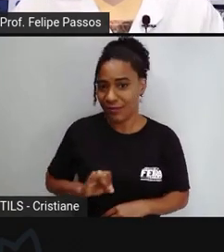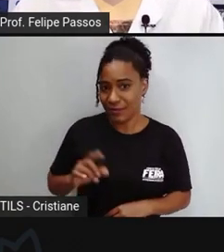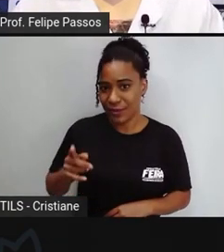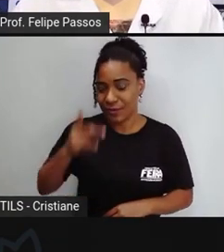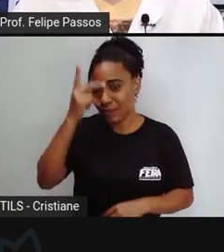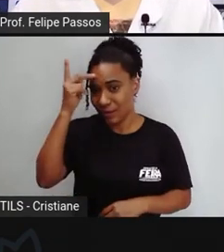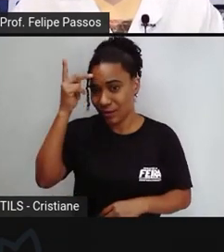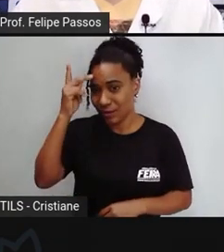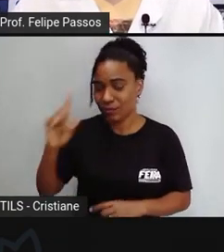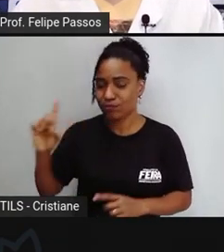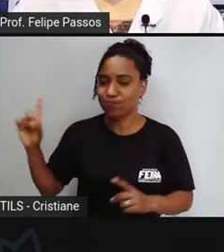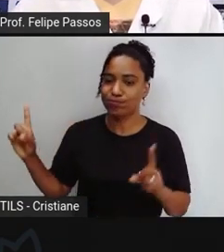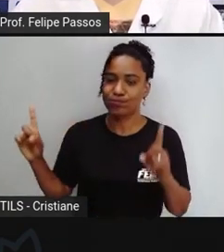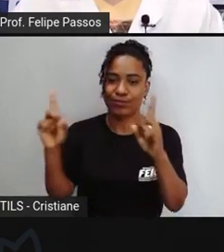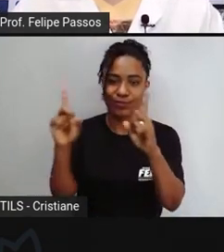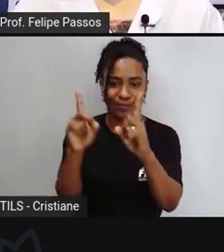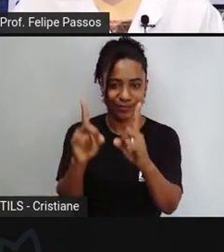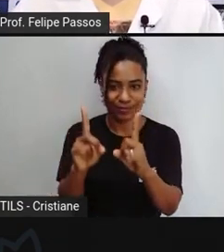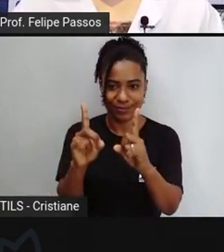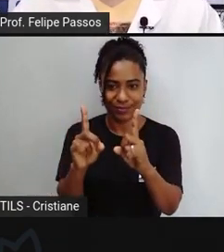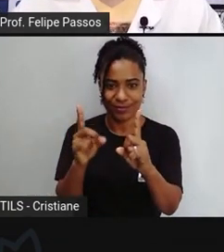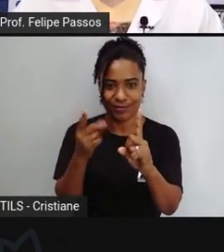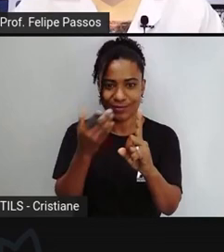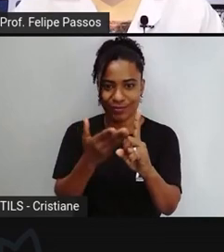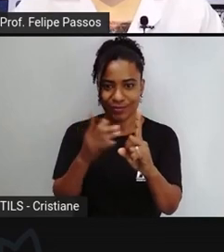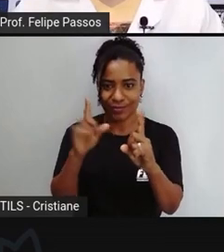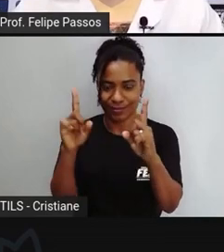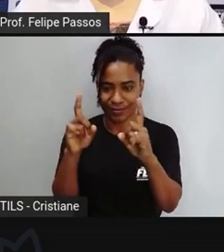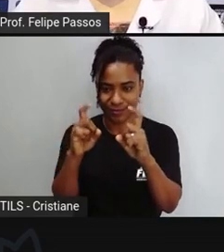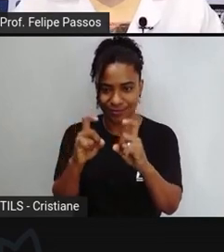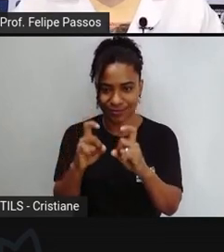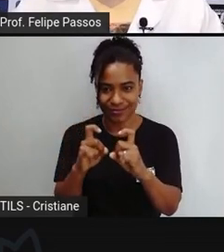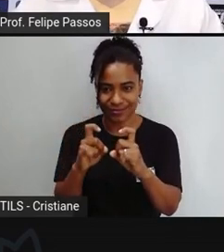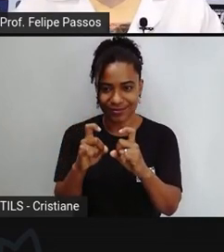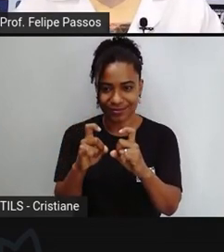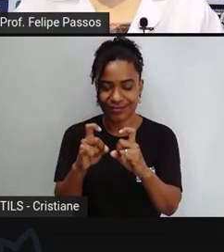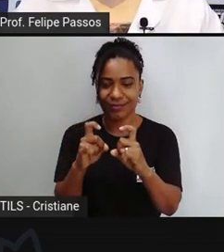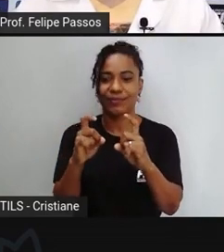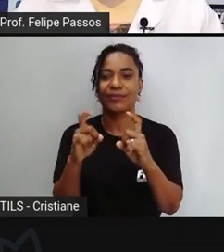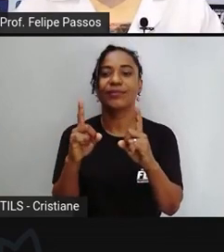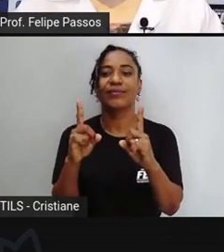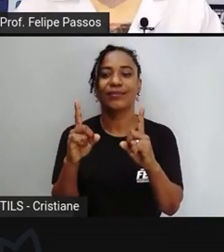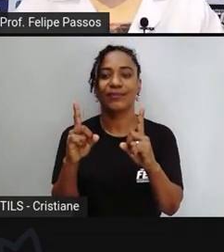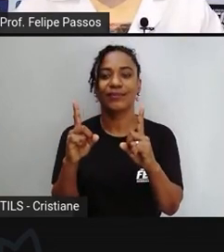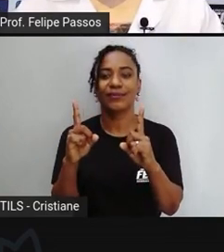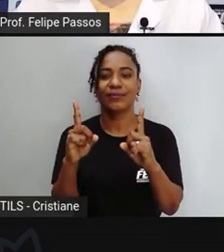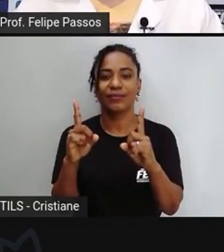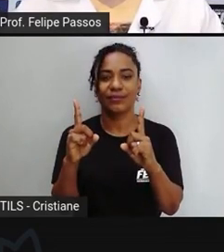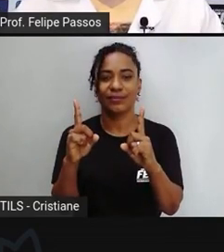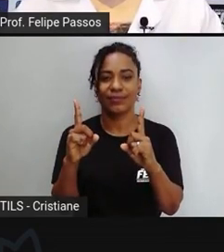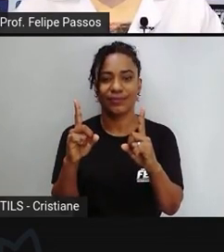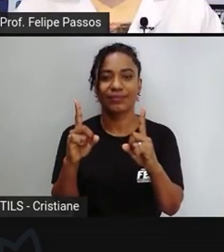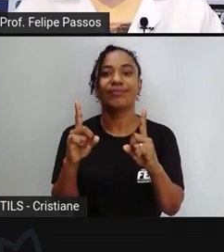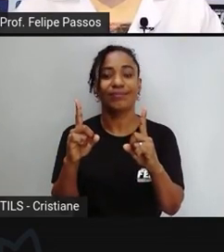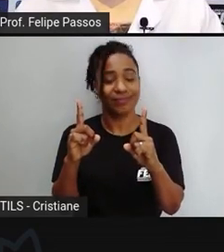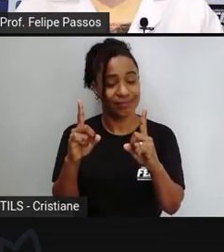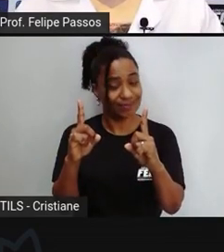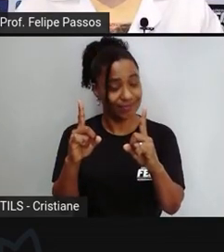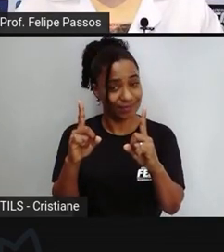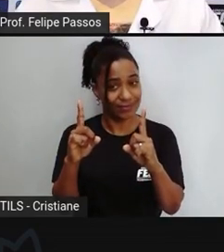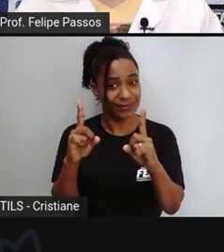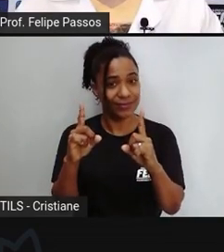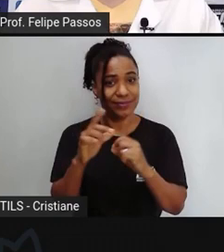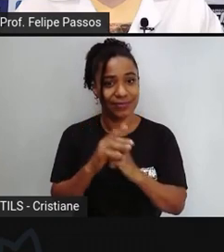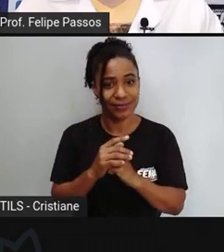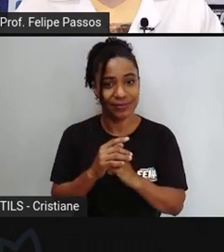pessoa só baixa a cabeça em referência se